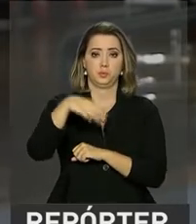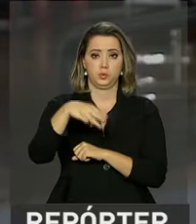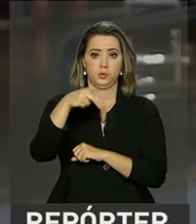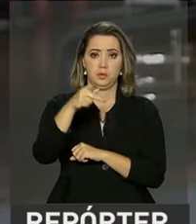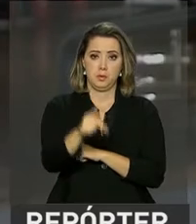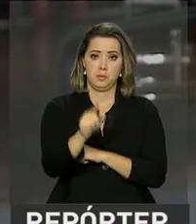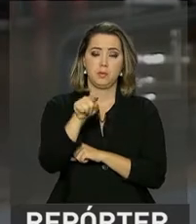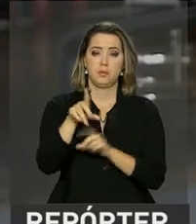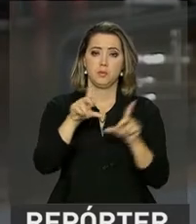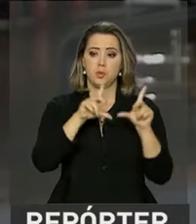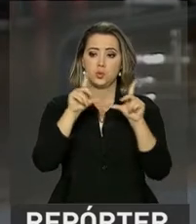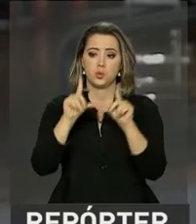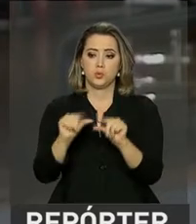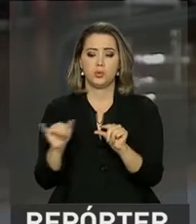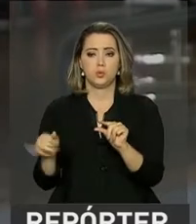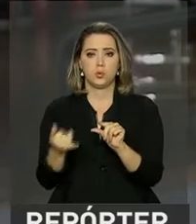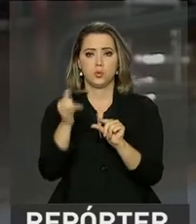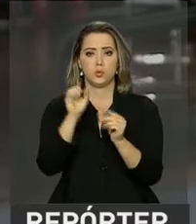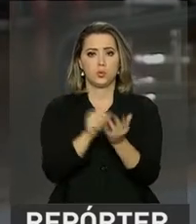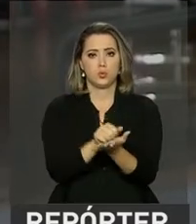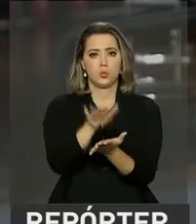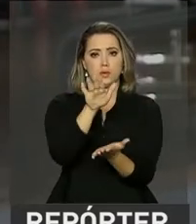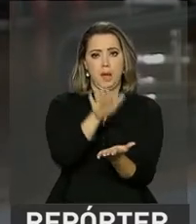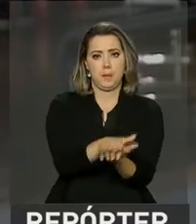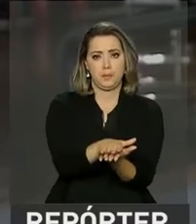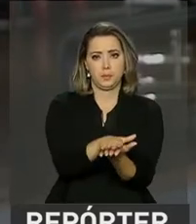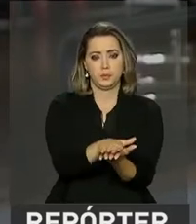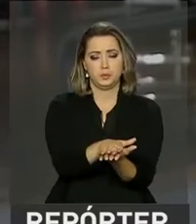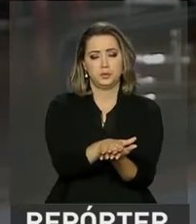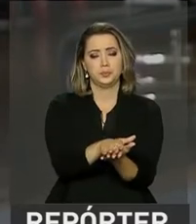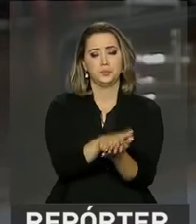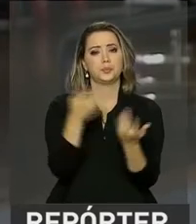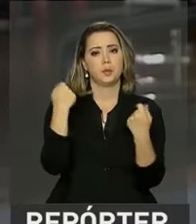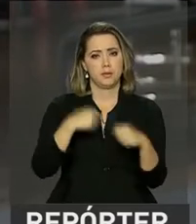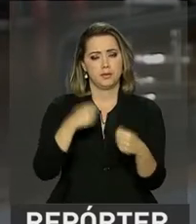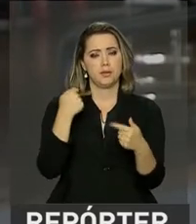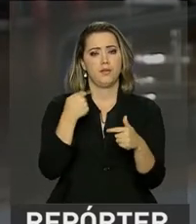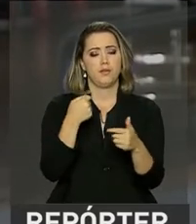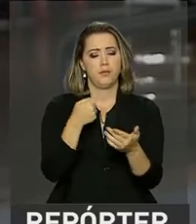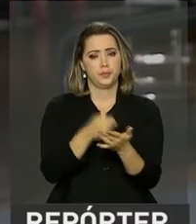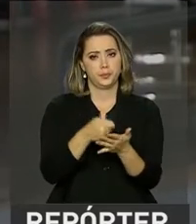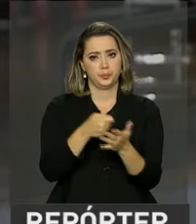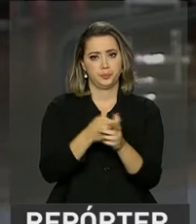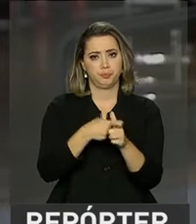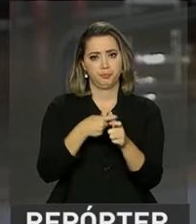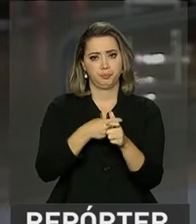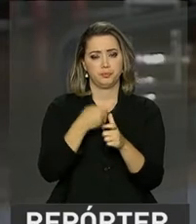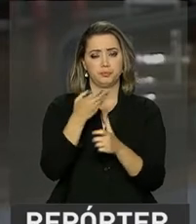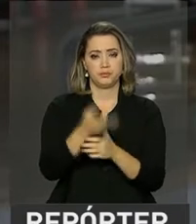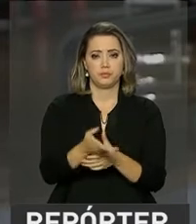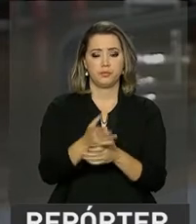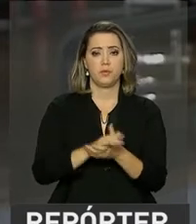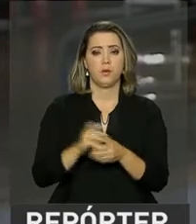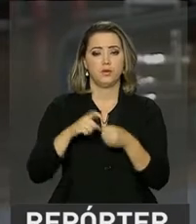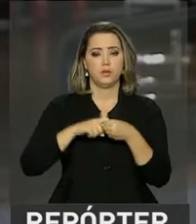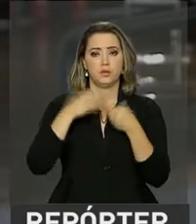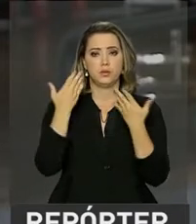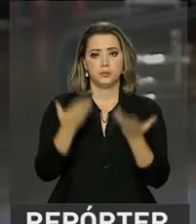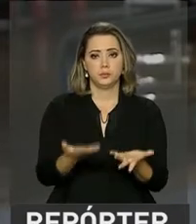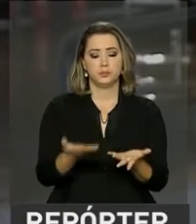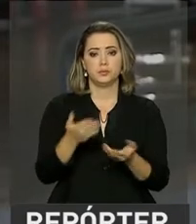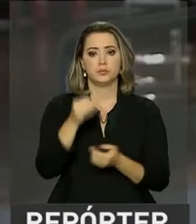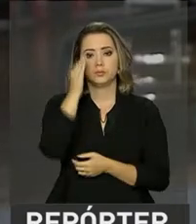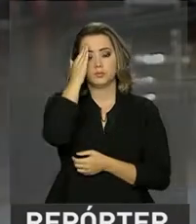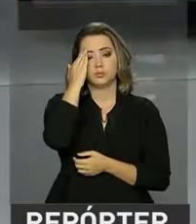reduziu os juros e a multa cobradas por conta dessas dívidas previdenciárias. Eu volto com você no